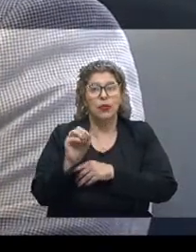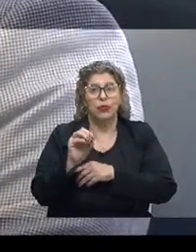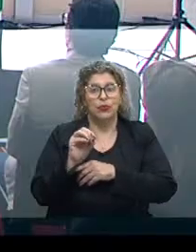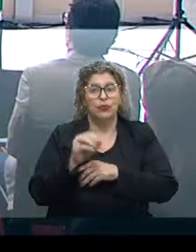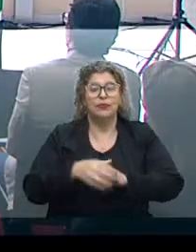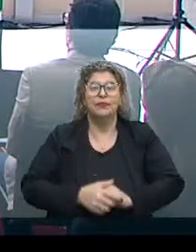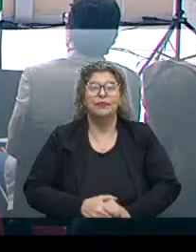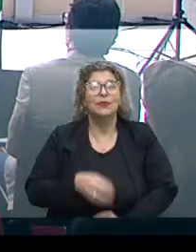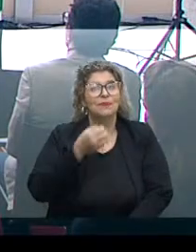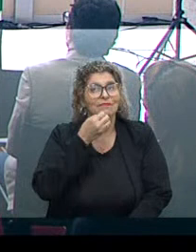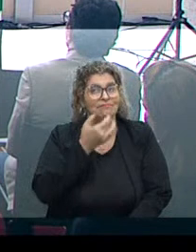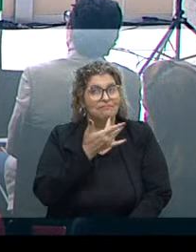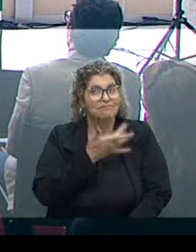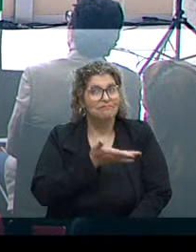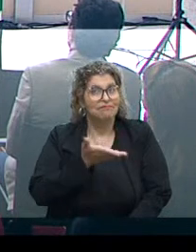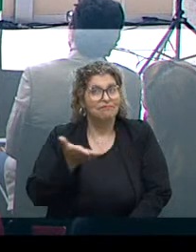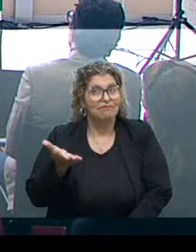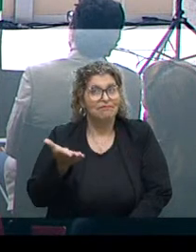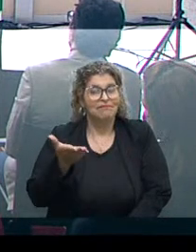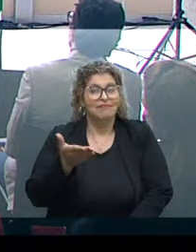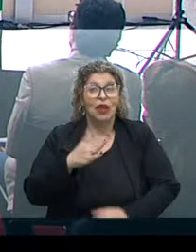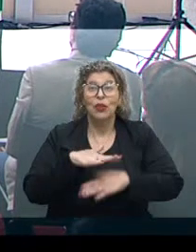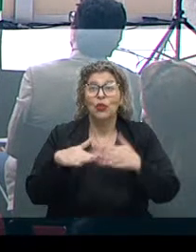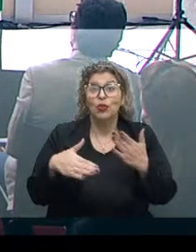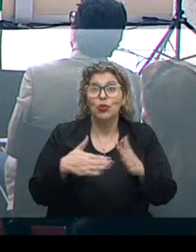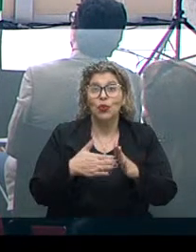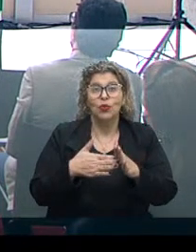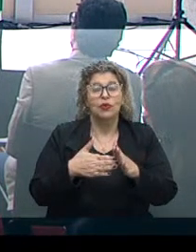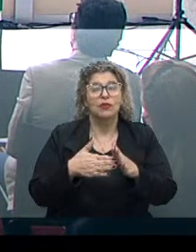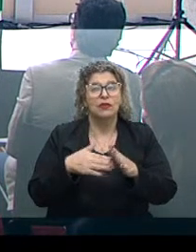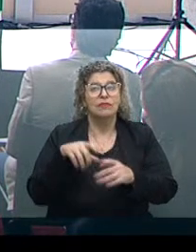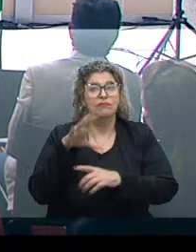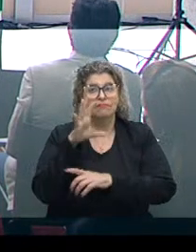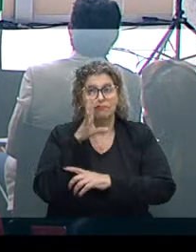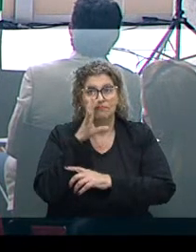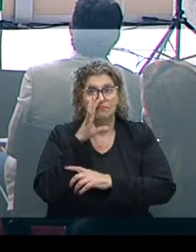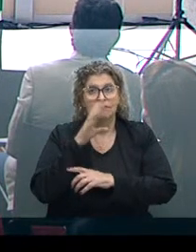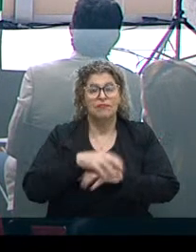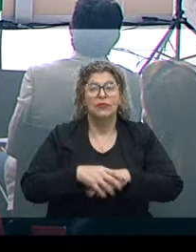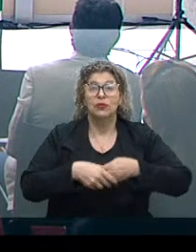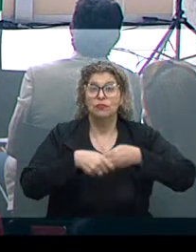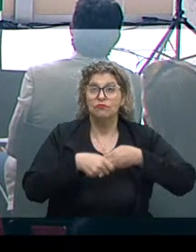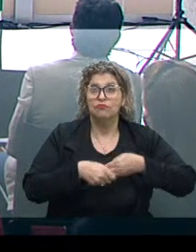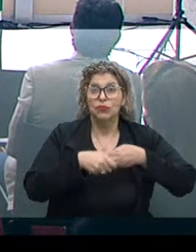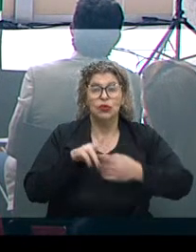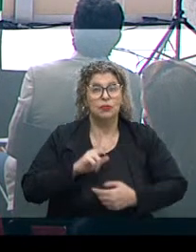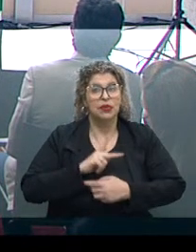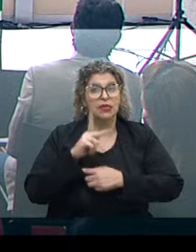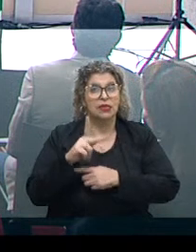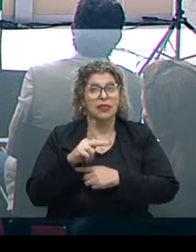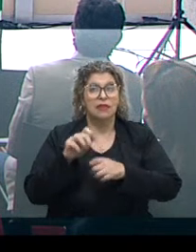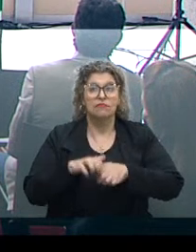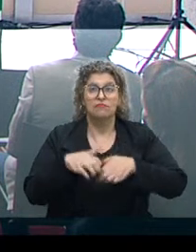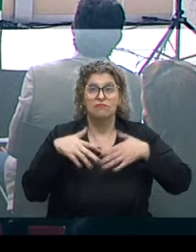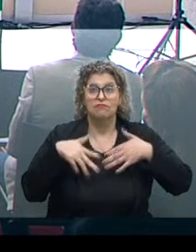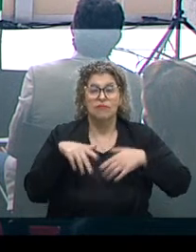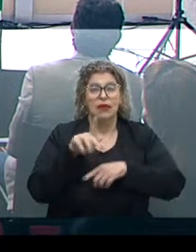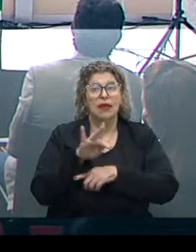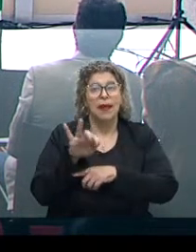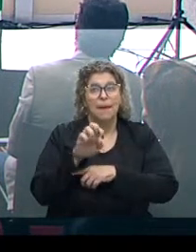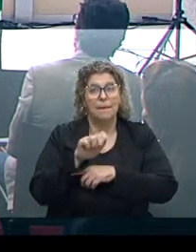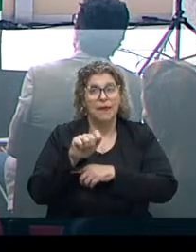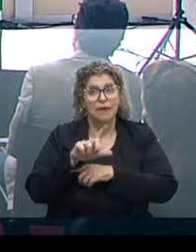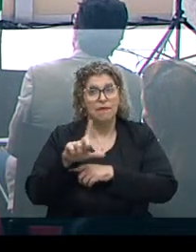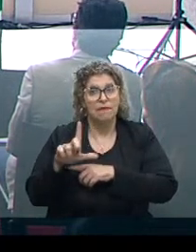Bom, boa tarde a todos e a todas que nos assistem. Saudar inicialmente aqui o nosso presidente da Assembleia Legislativa, deputado Gabriel